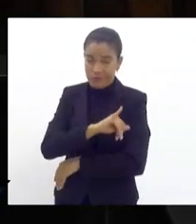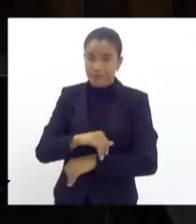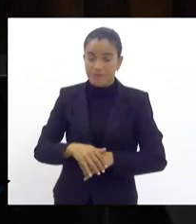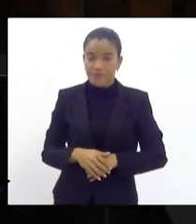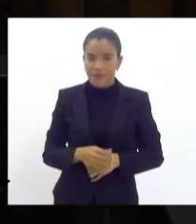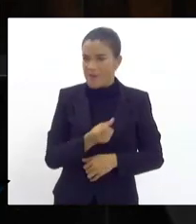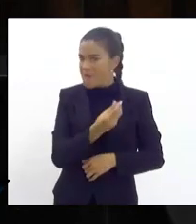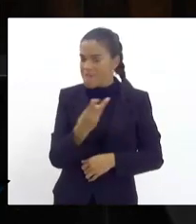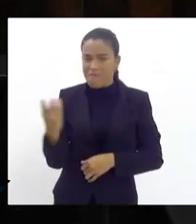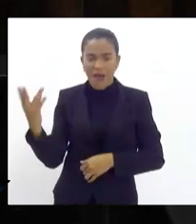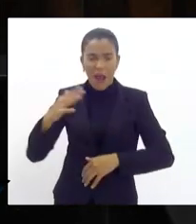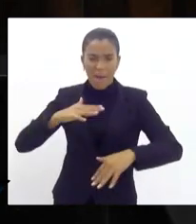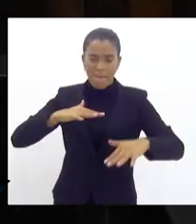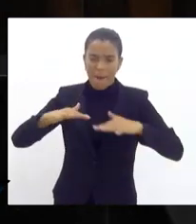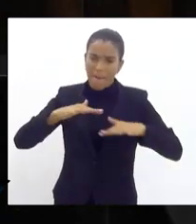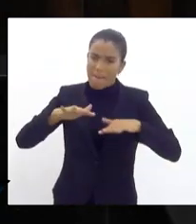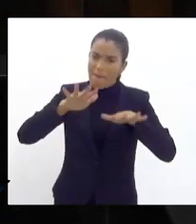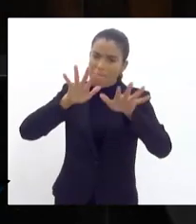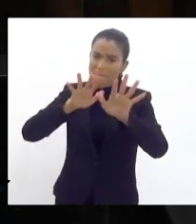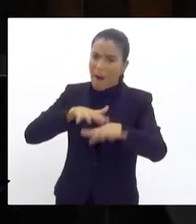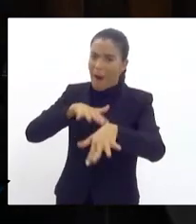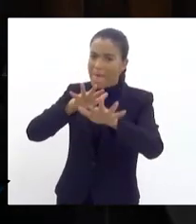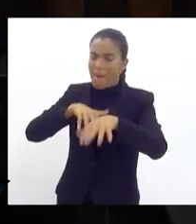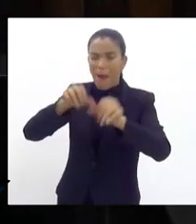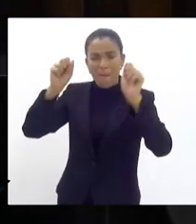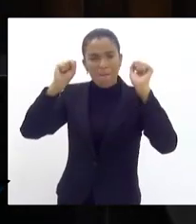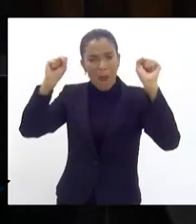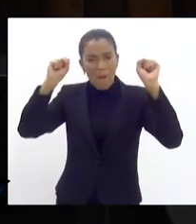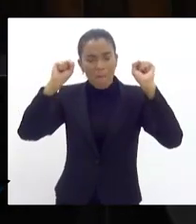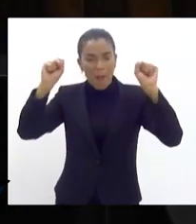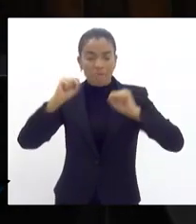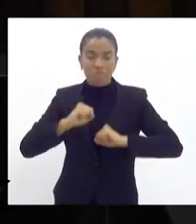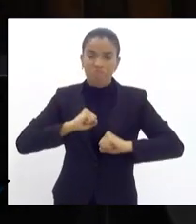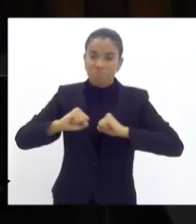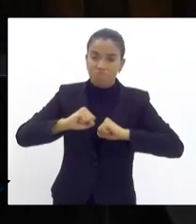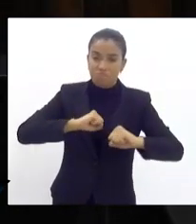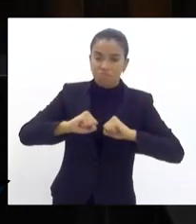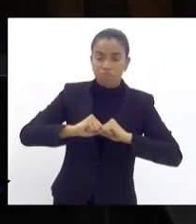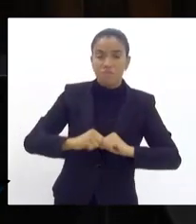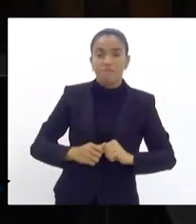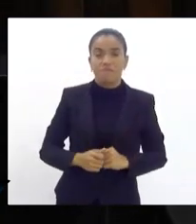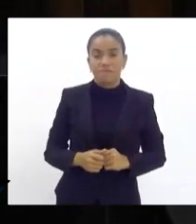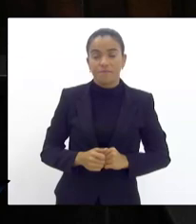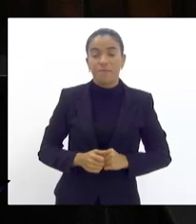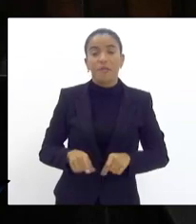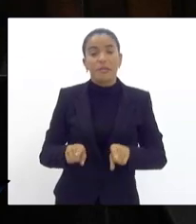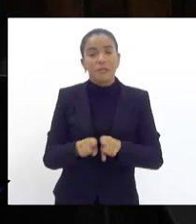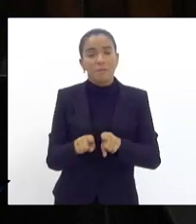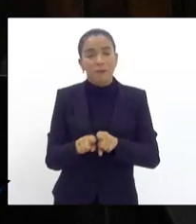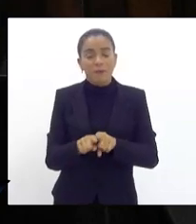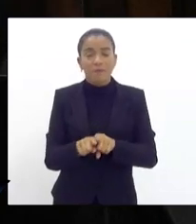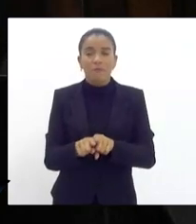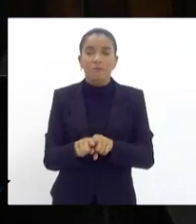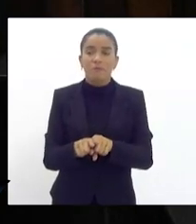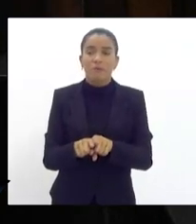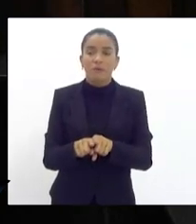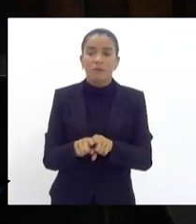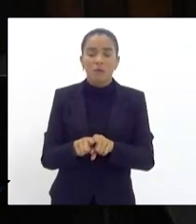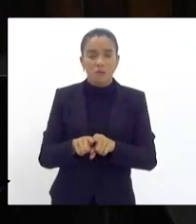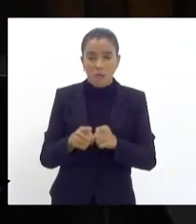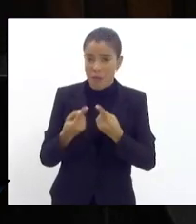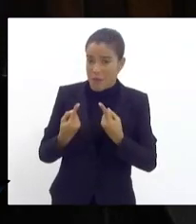Muitas manifestações populares. E eu, a título de